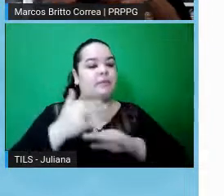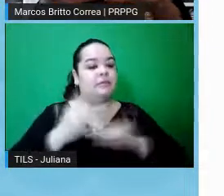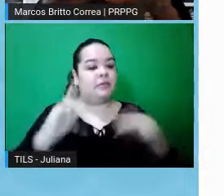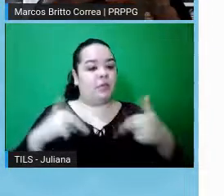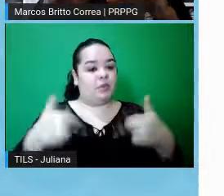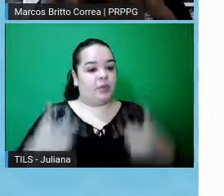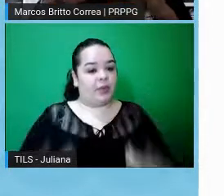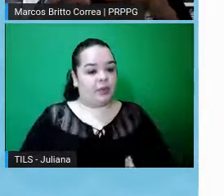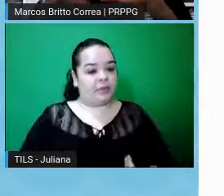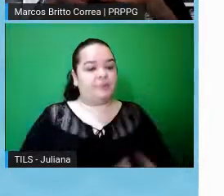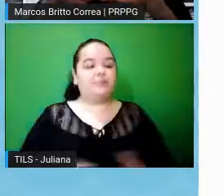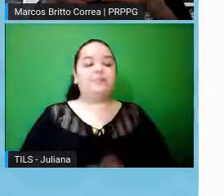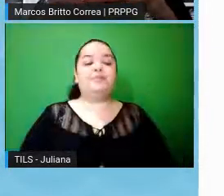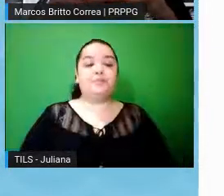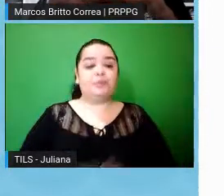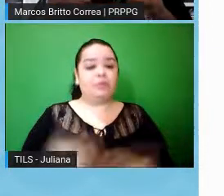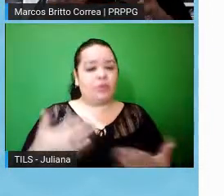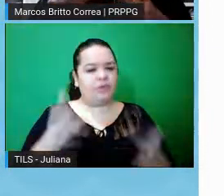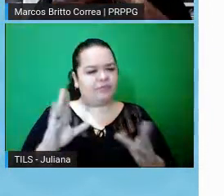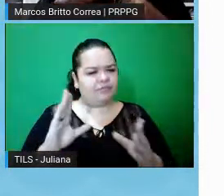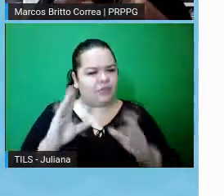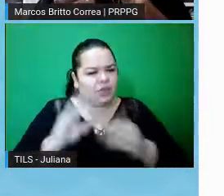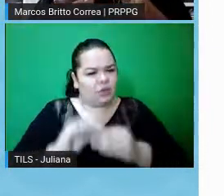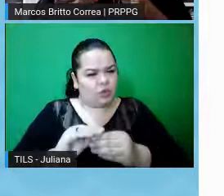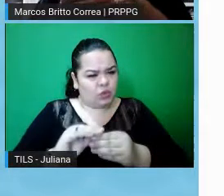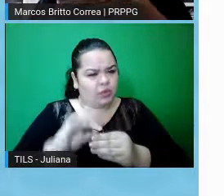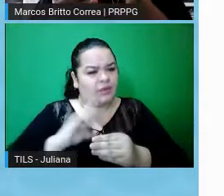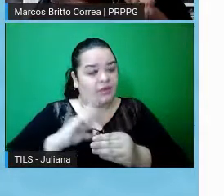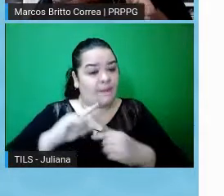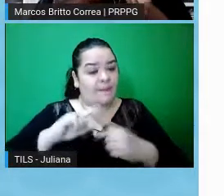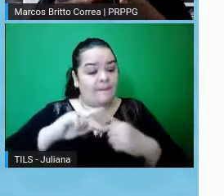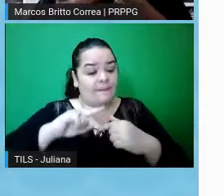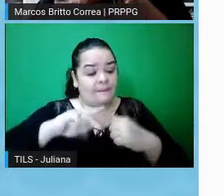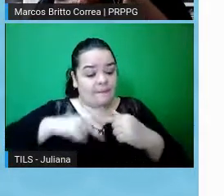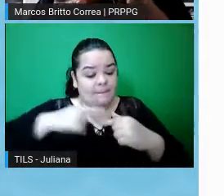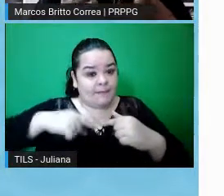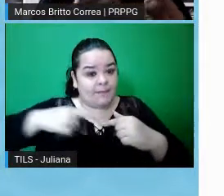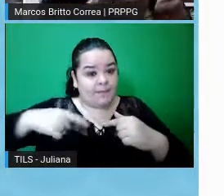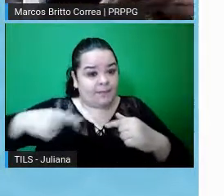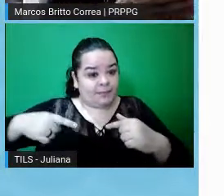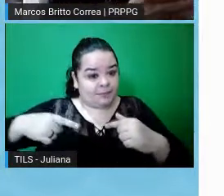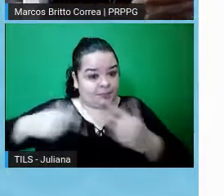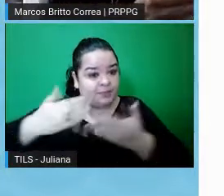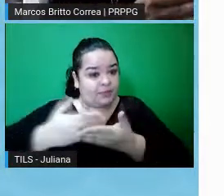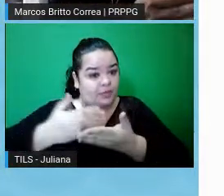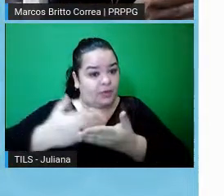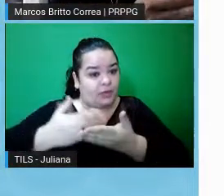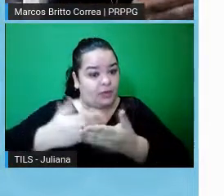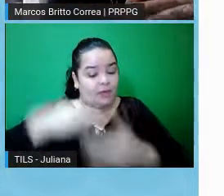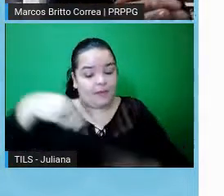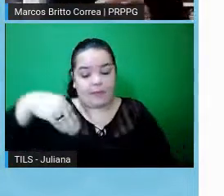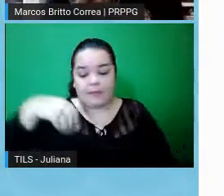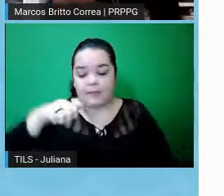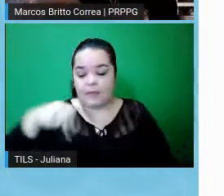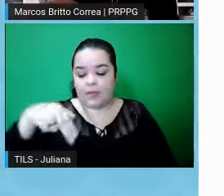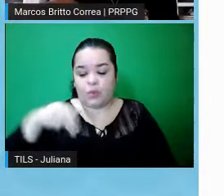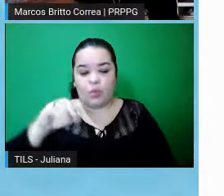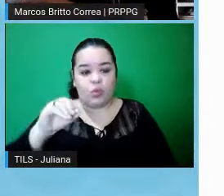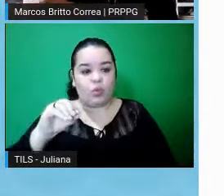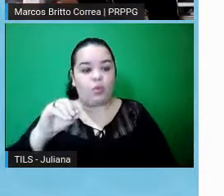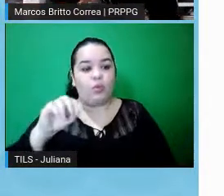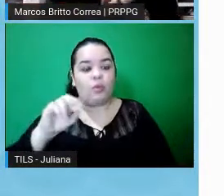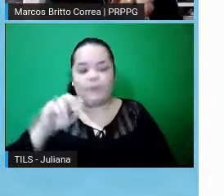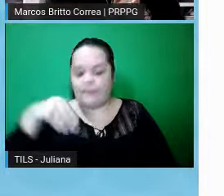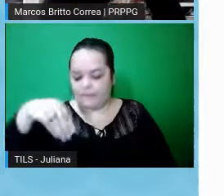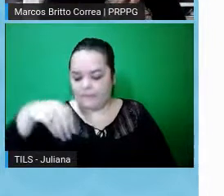Eu vou falar muito brevemente, tá, porque tem um manual de usuário ali, esse manual de usuário tem um link na próprio site da Plataforma Brasil, mas também tem no